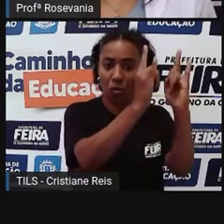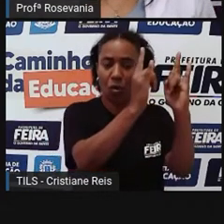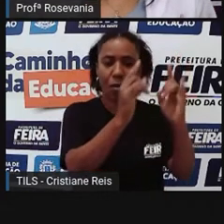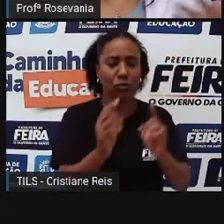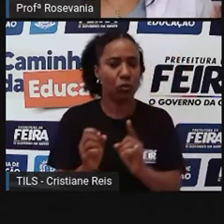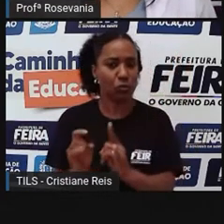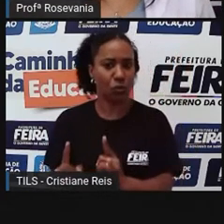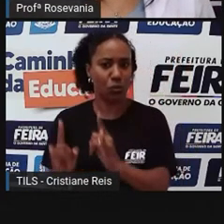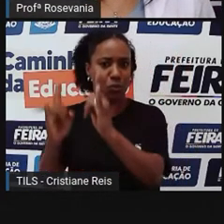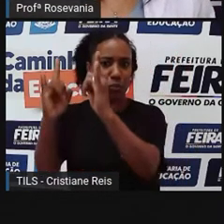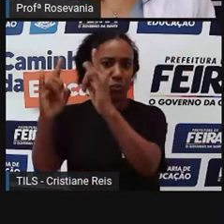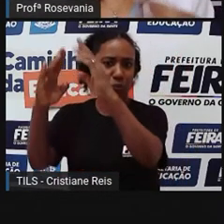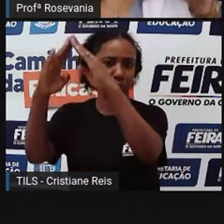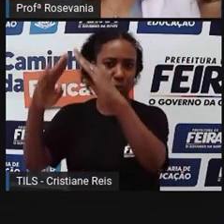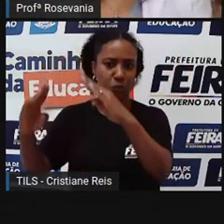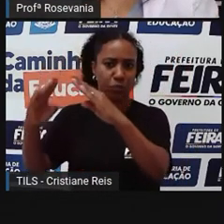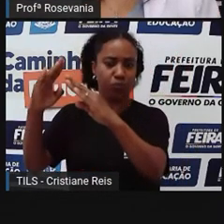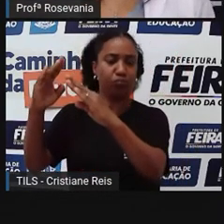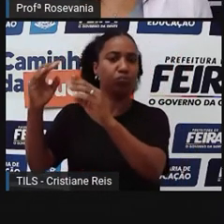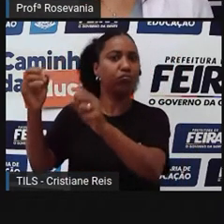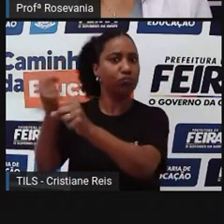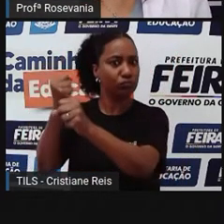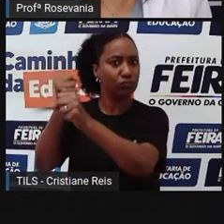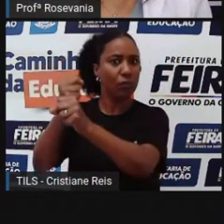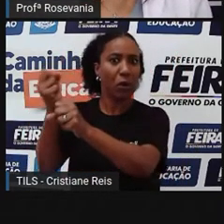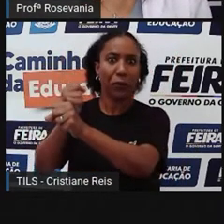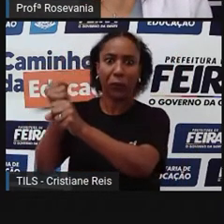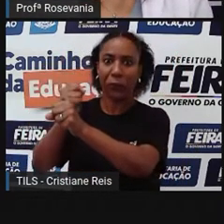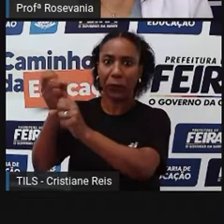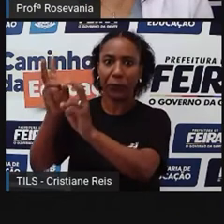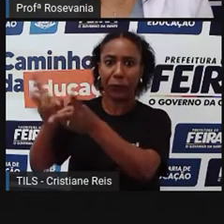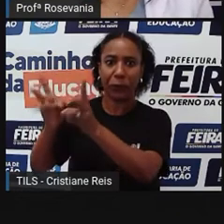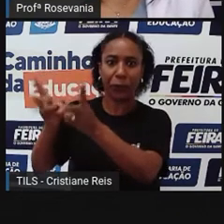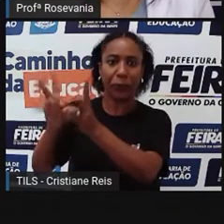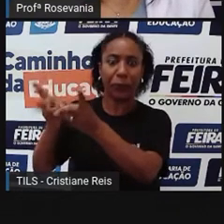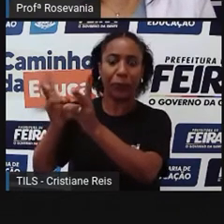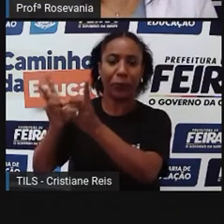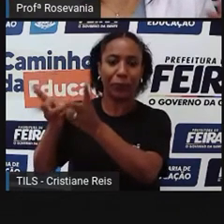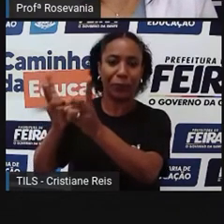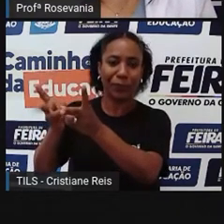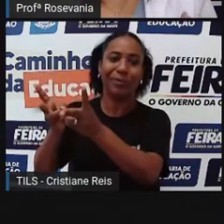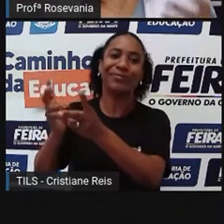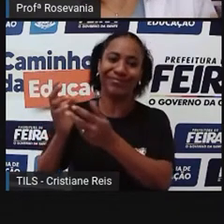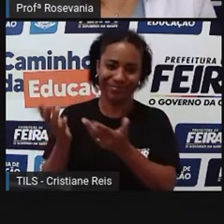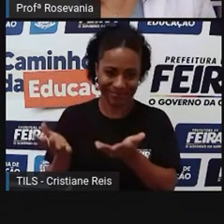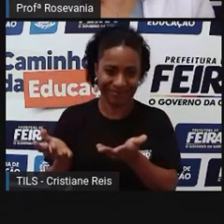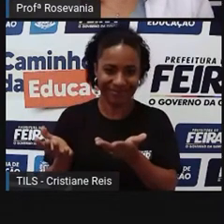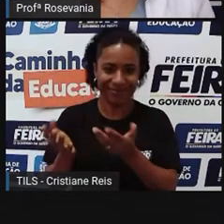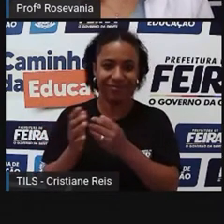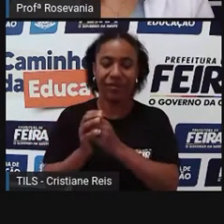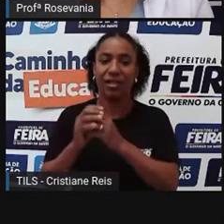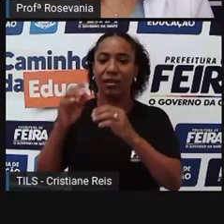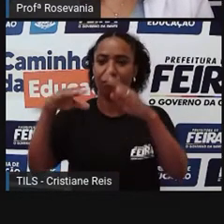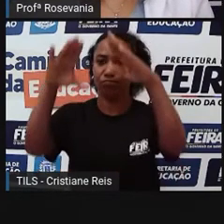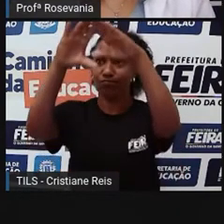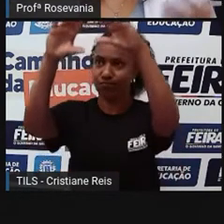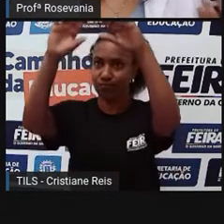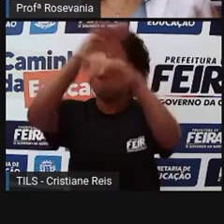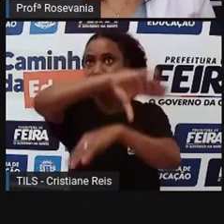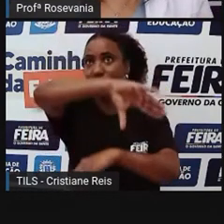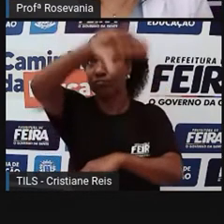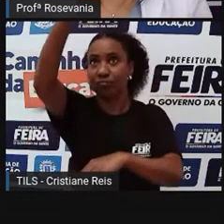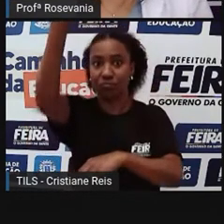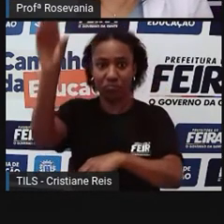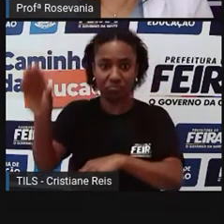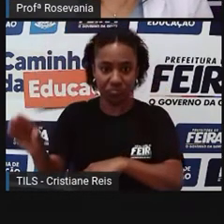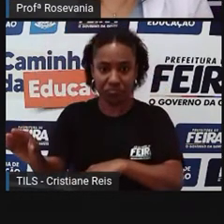principalmente se o prédio ali for tombado, né, que a fachada, ela permanece ali com o modo, né, como o modo que